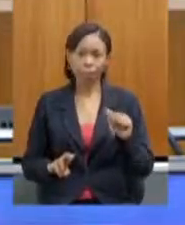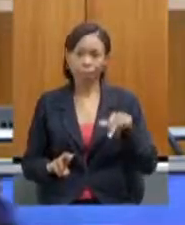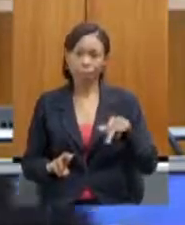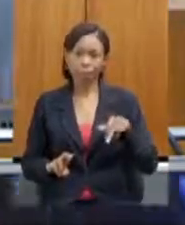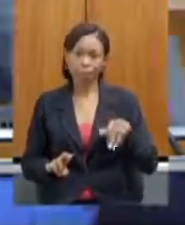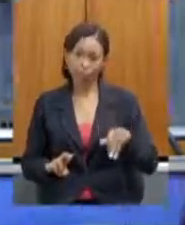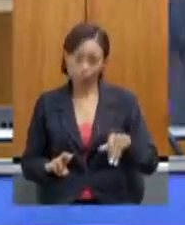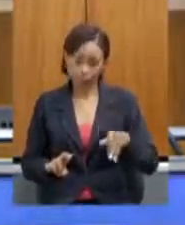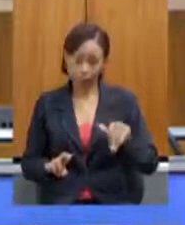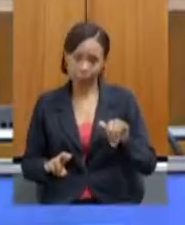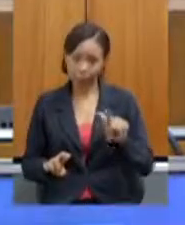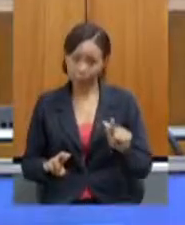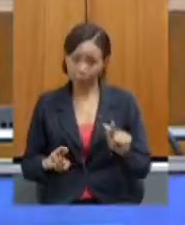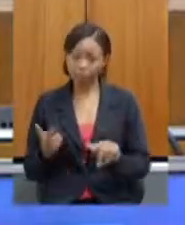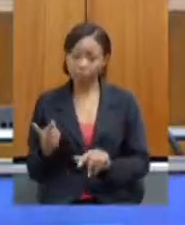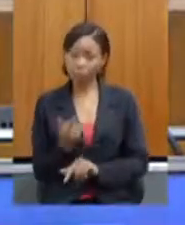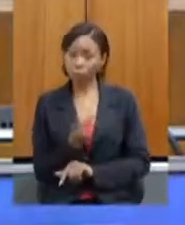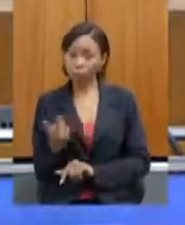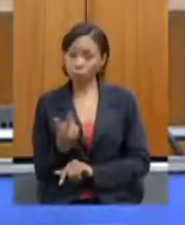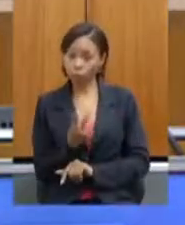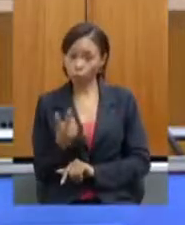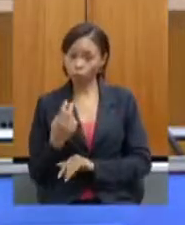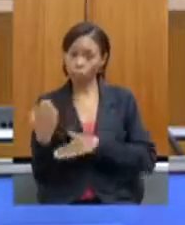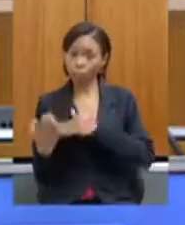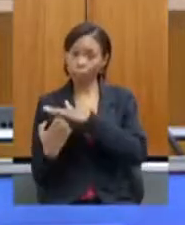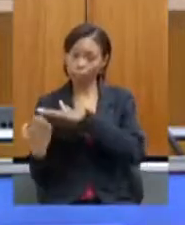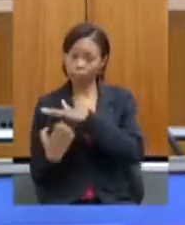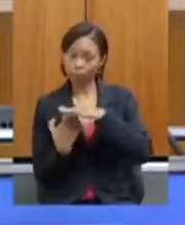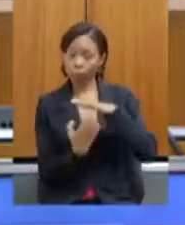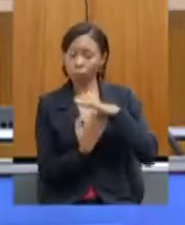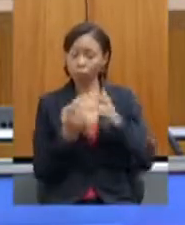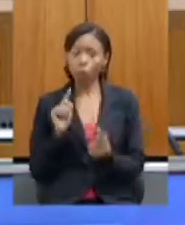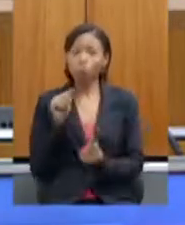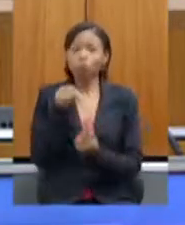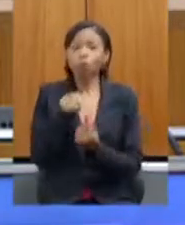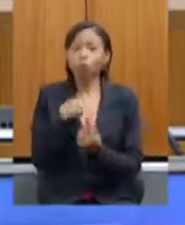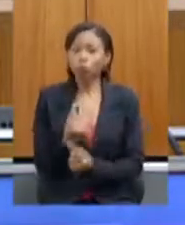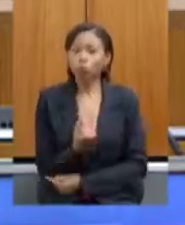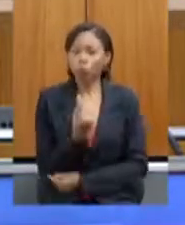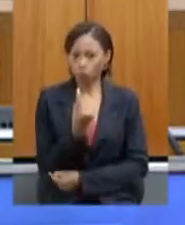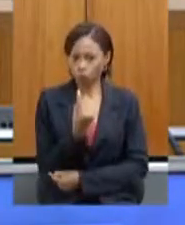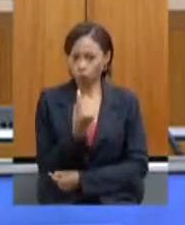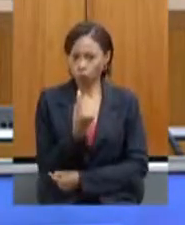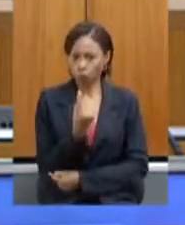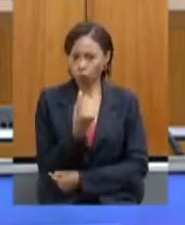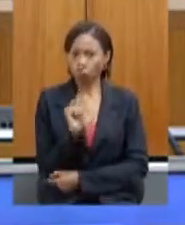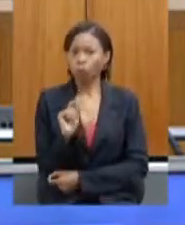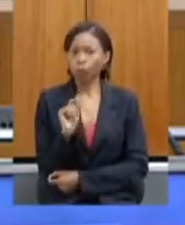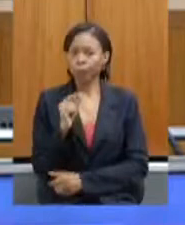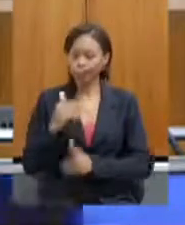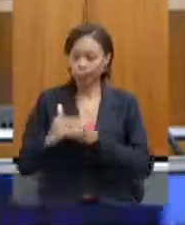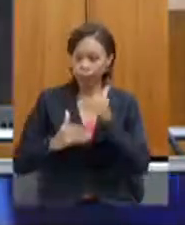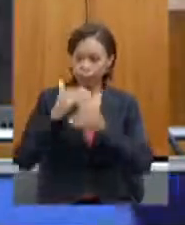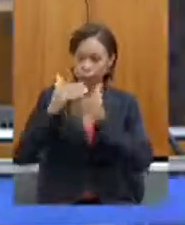todas as duas empresas elas têm o mesmo objetivo que é desenvolver agricultura que é desenvolver